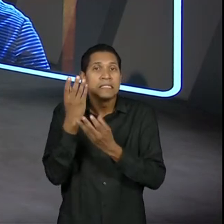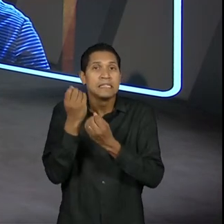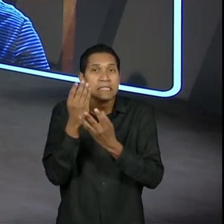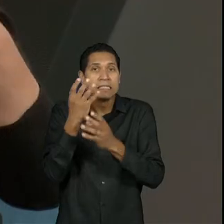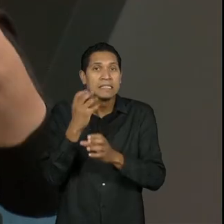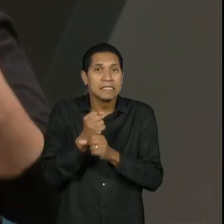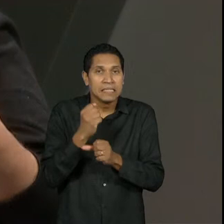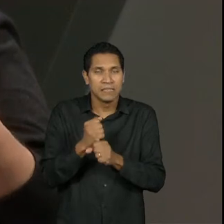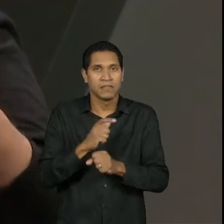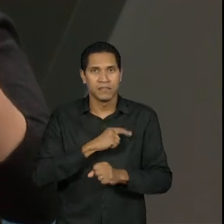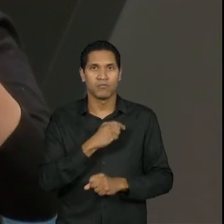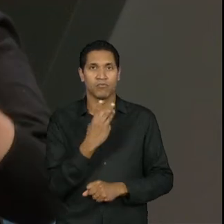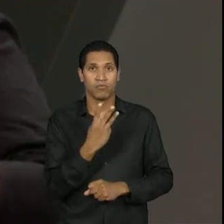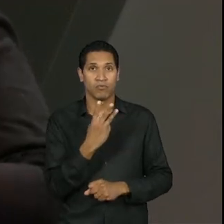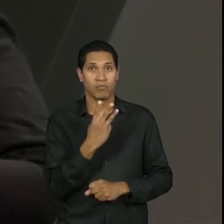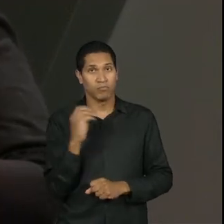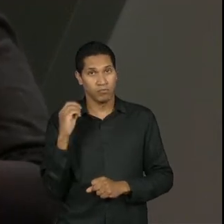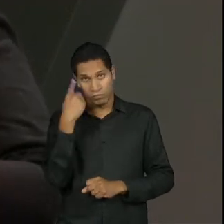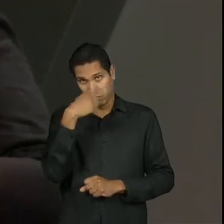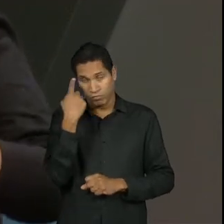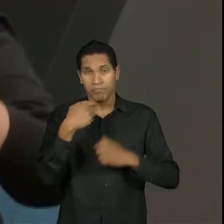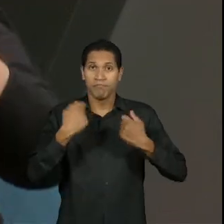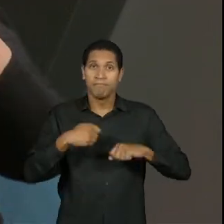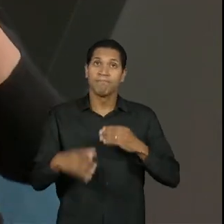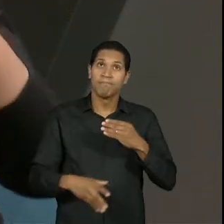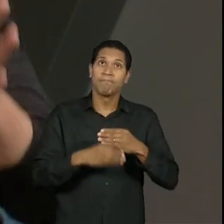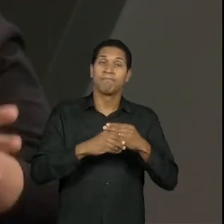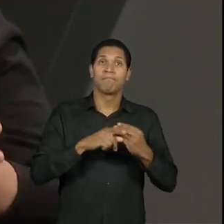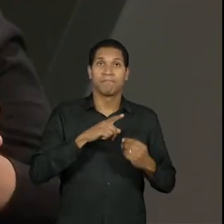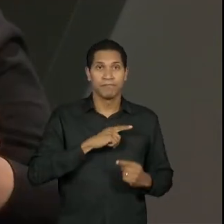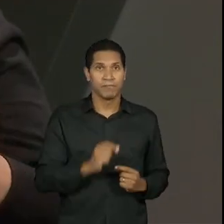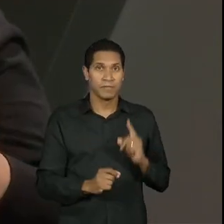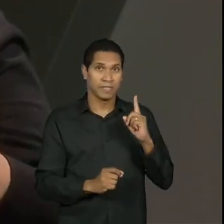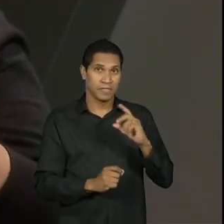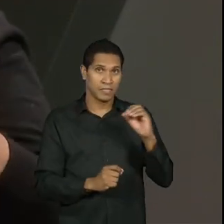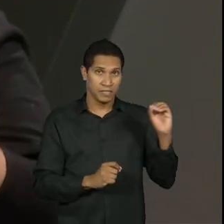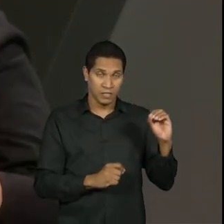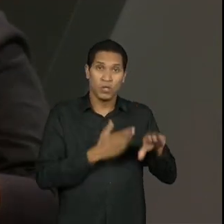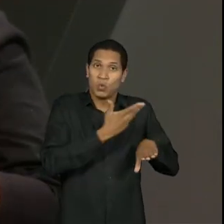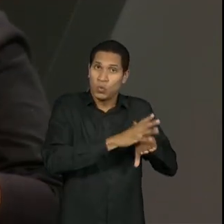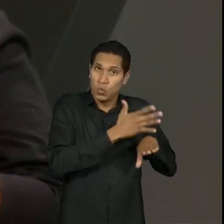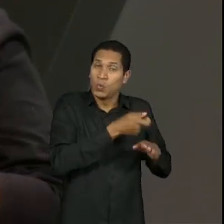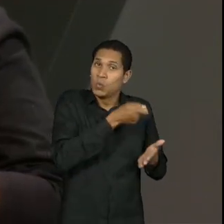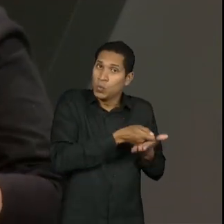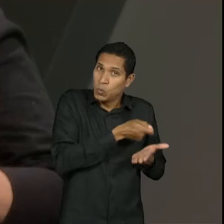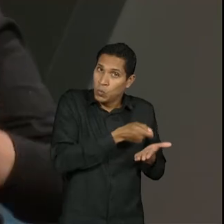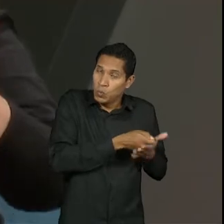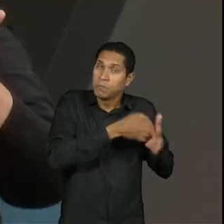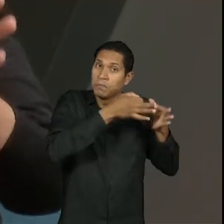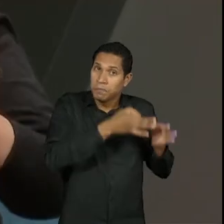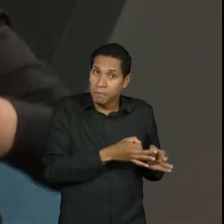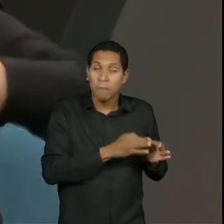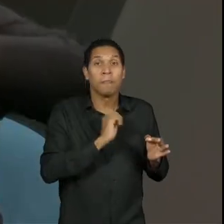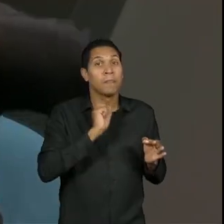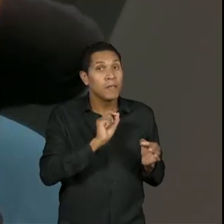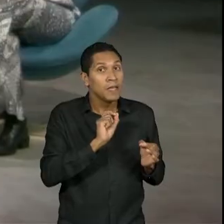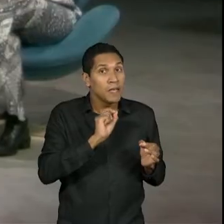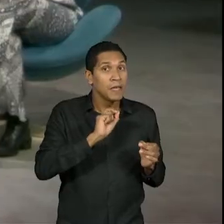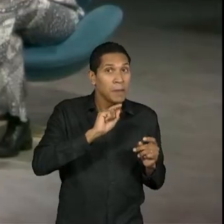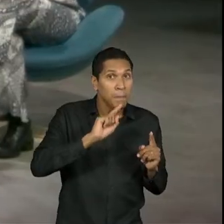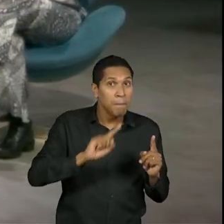além das disciplinas que precisam ser cumpridas. São 100 horas de estágio obrigatório, né? E,